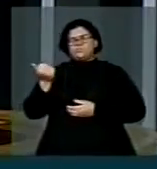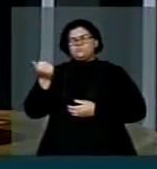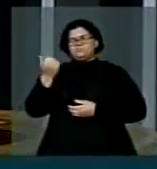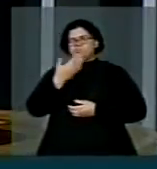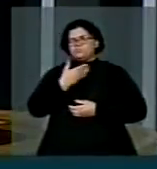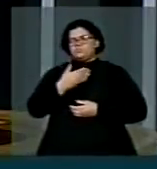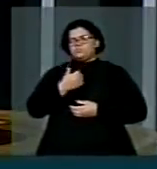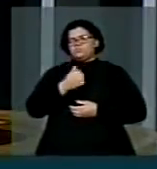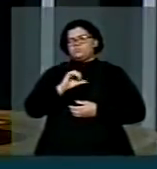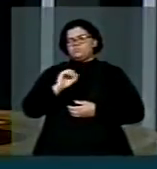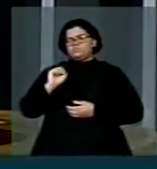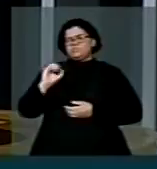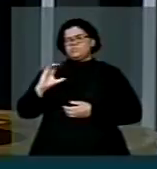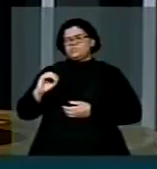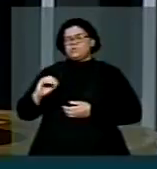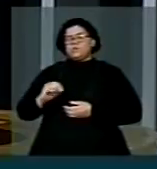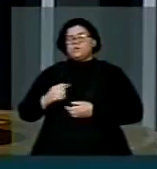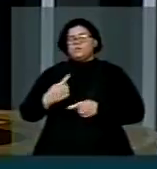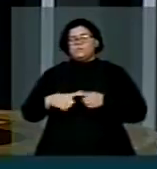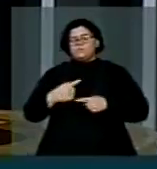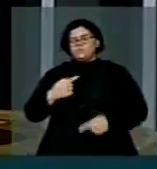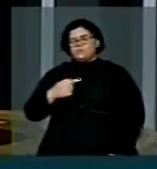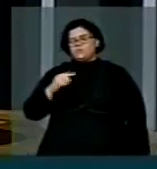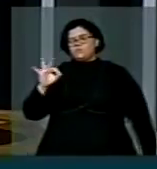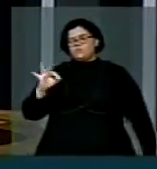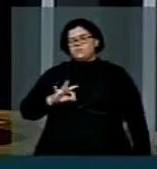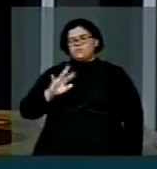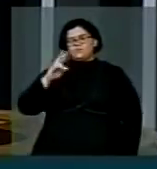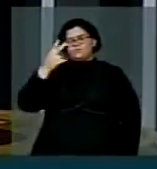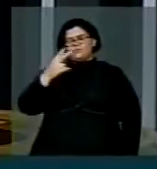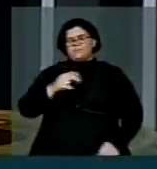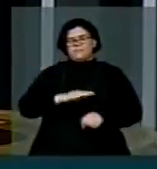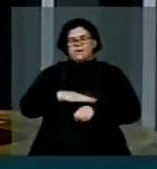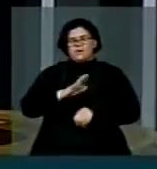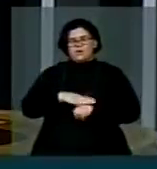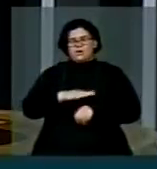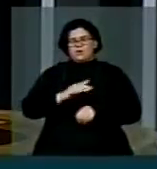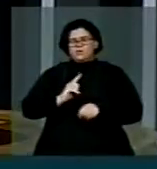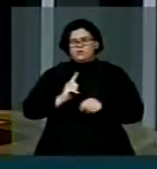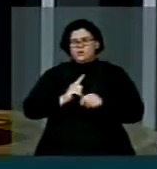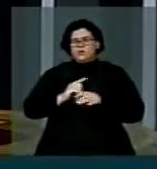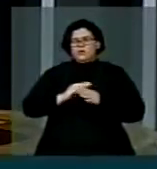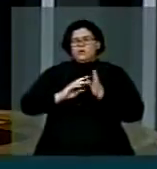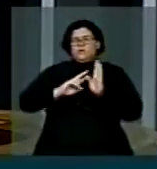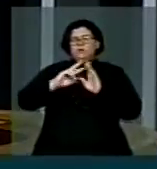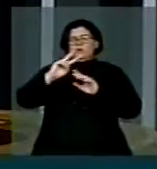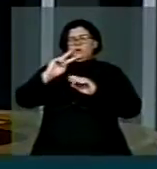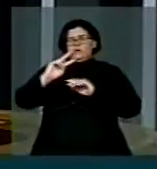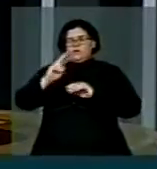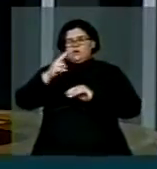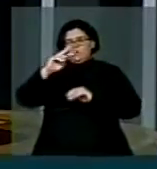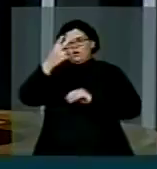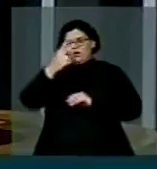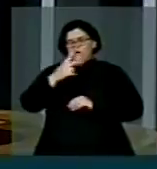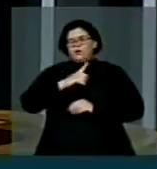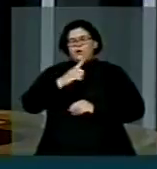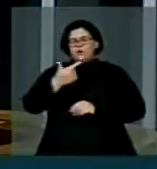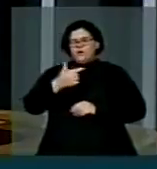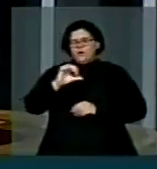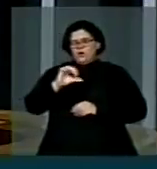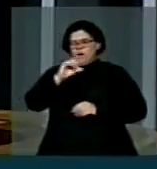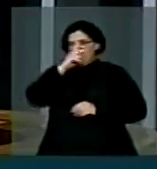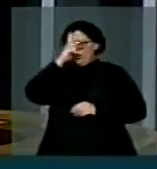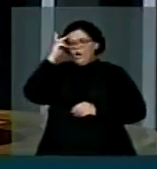Houve um crescimento de 7%, o que significa a existência de 29